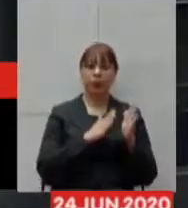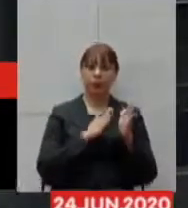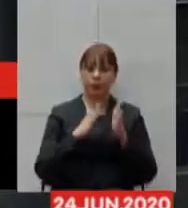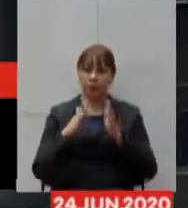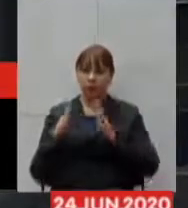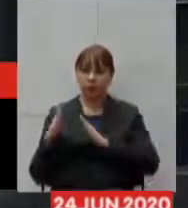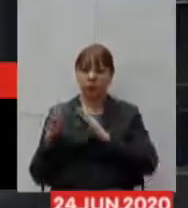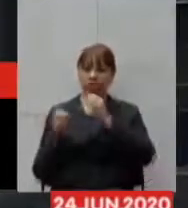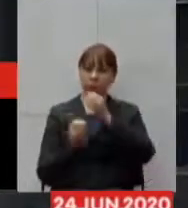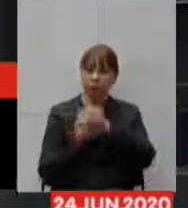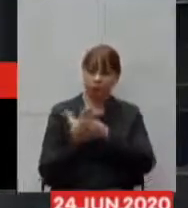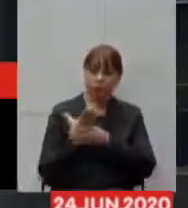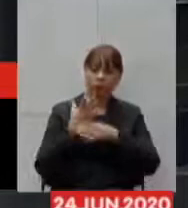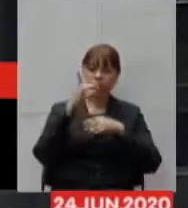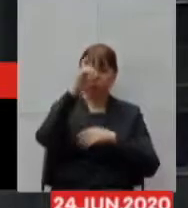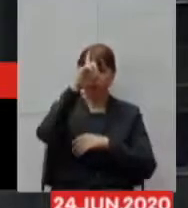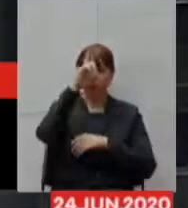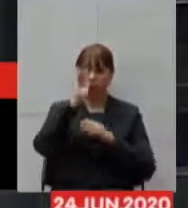campanha